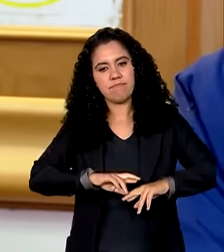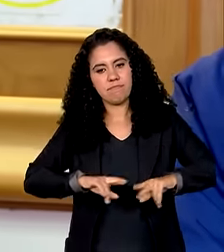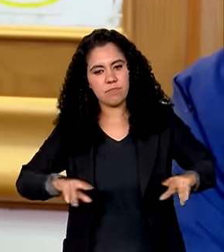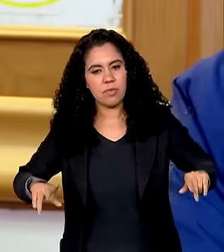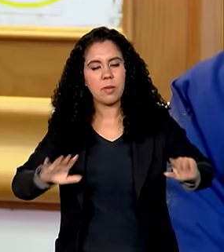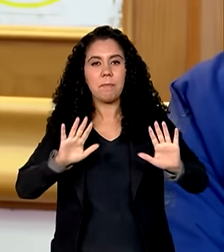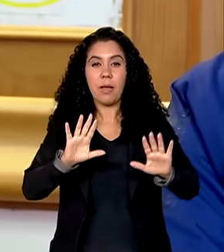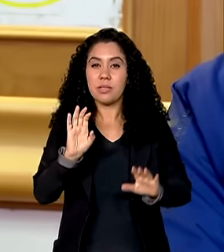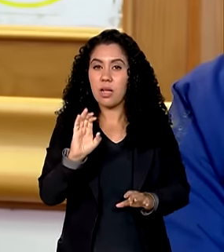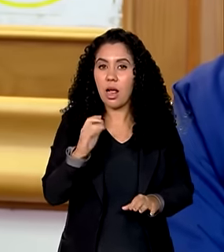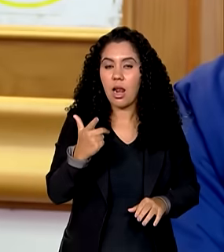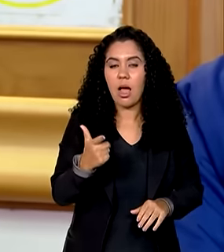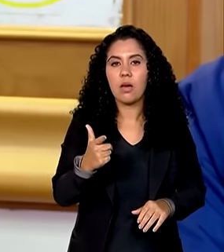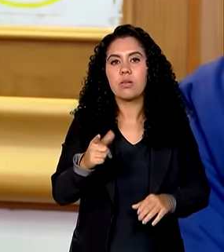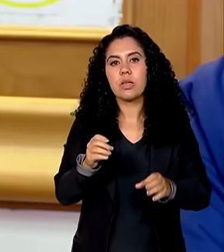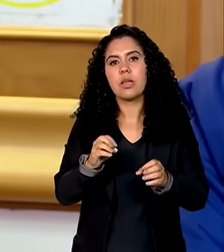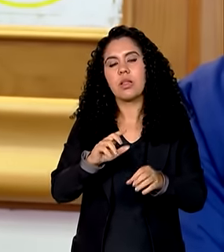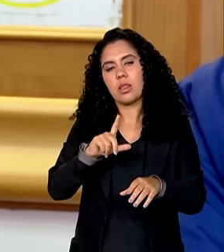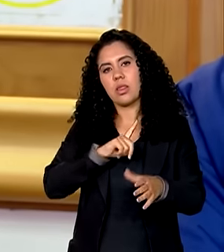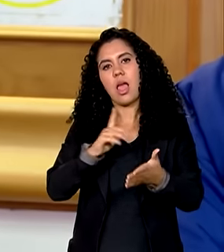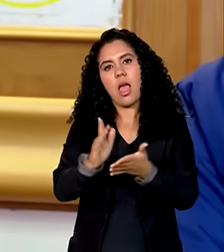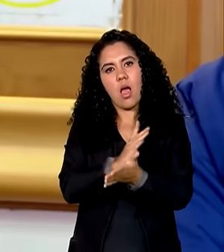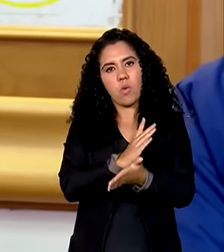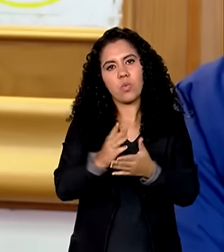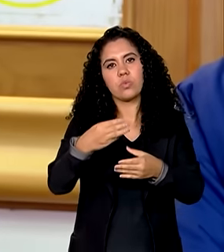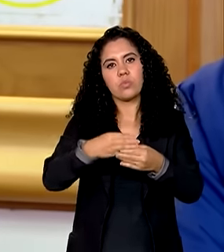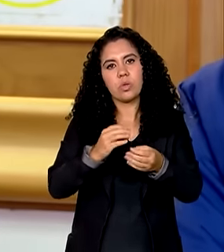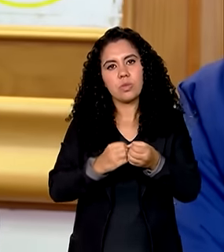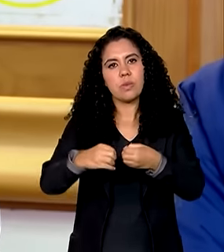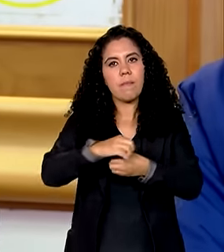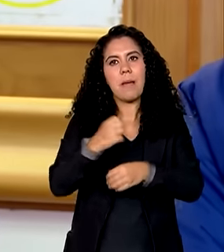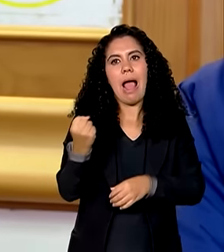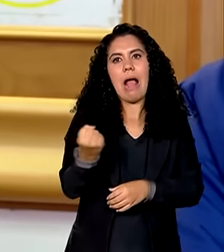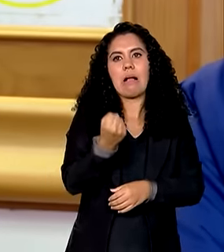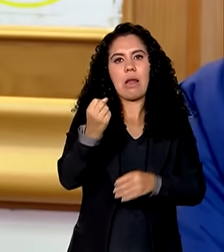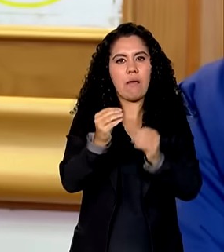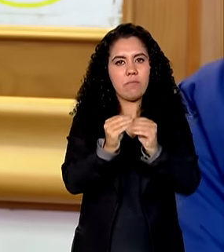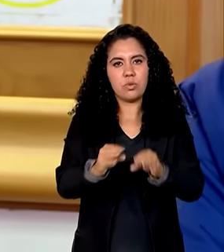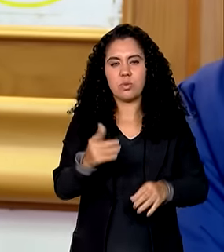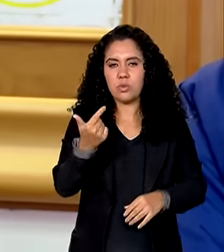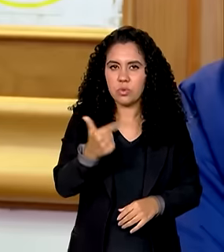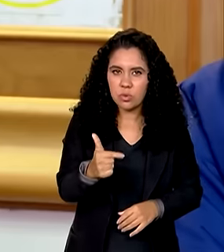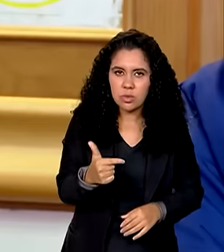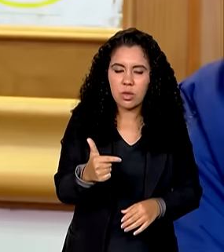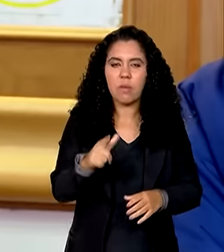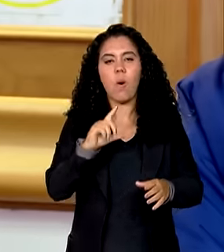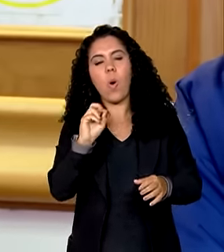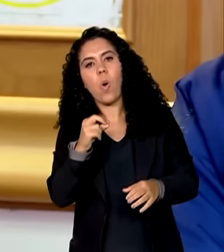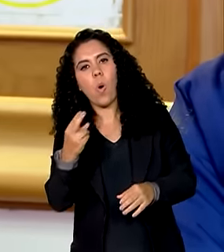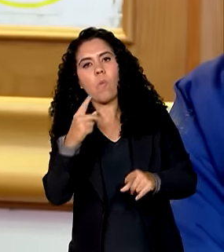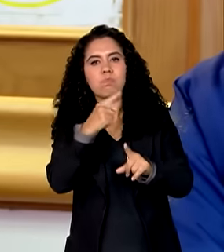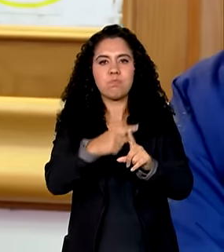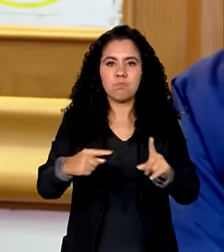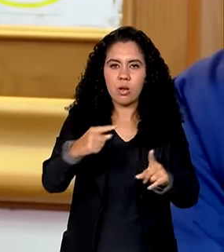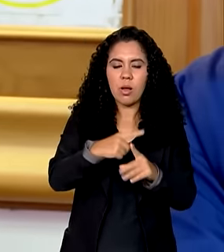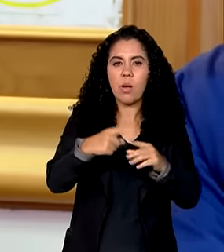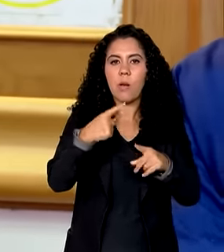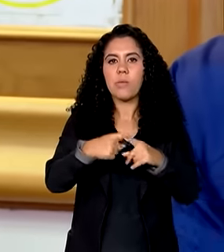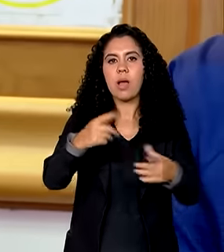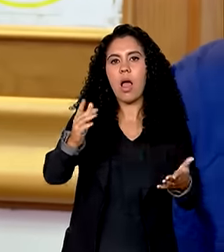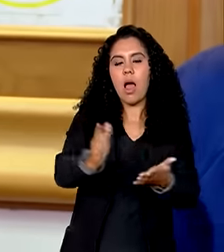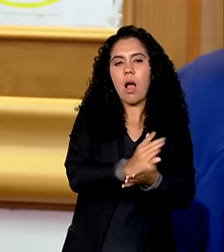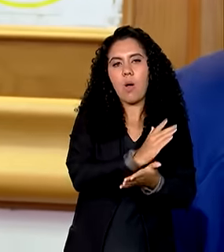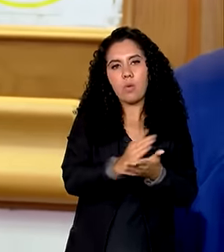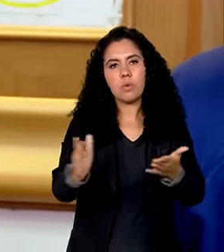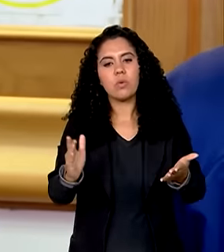não foram atingidos gravemente ou parcialmente porque alguns provedores aqui do estado